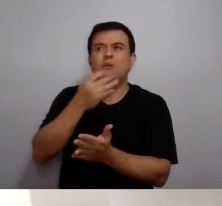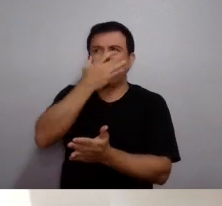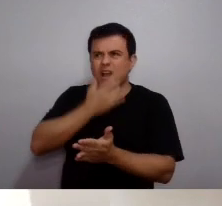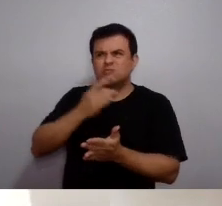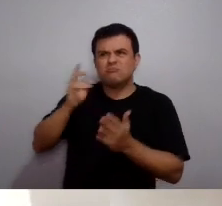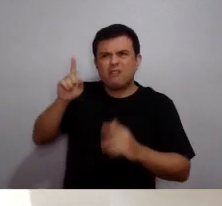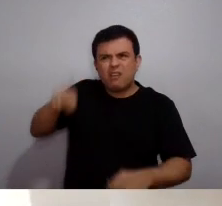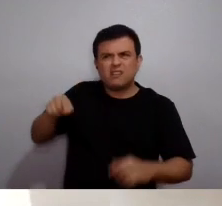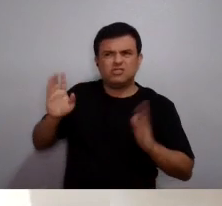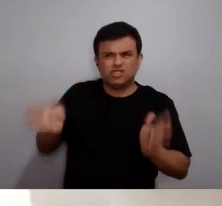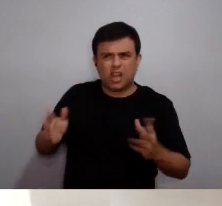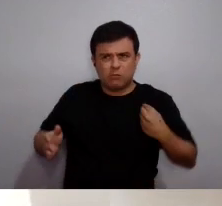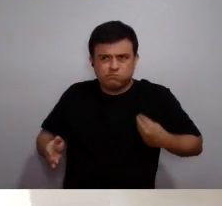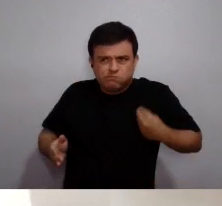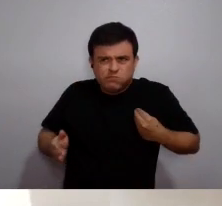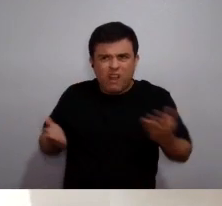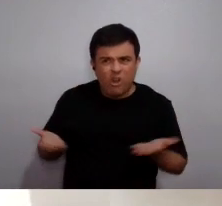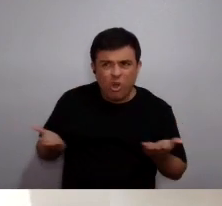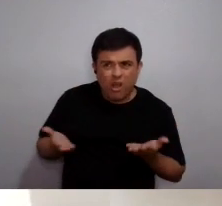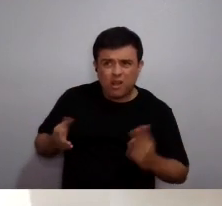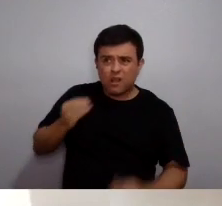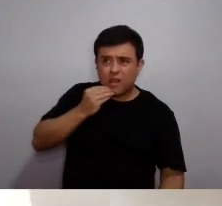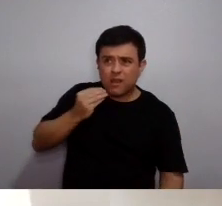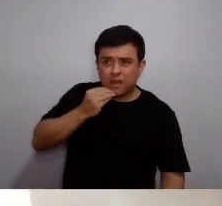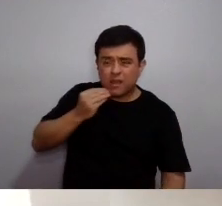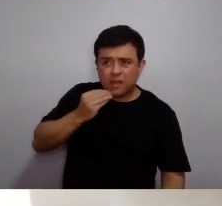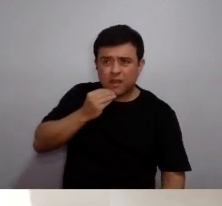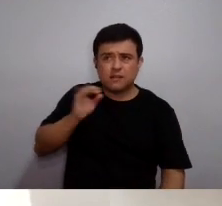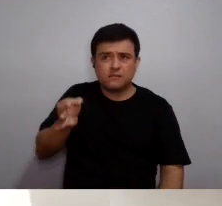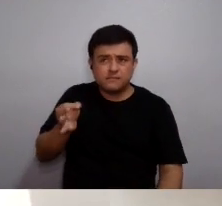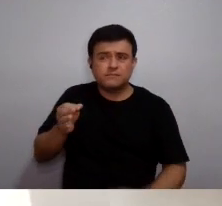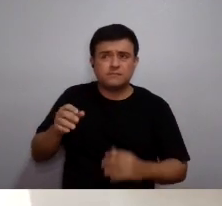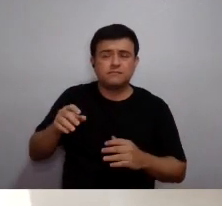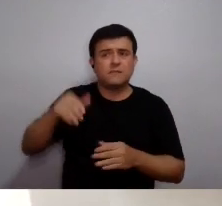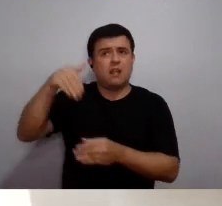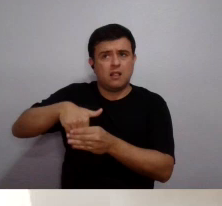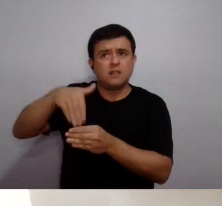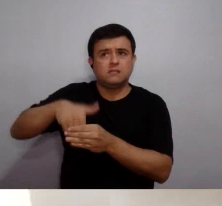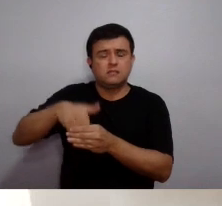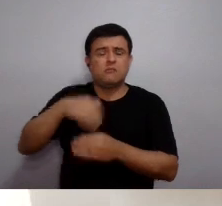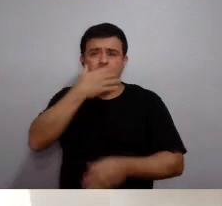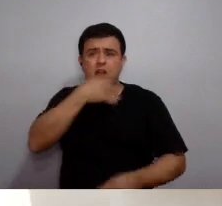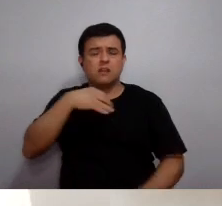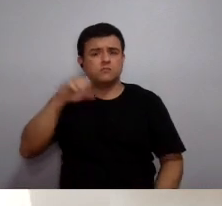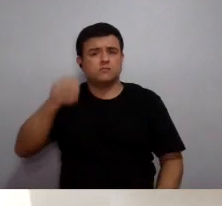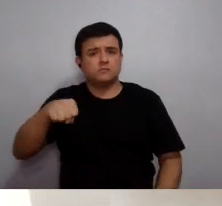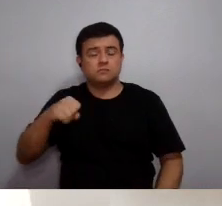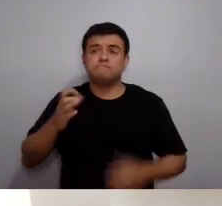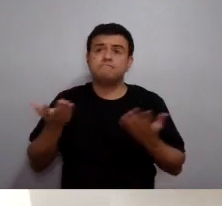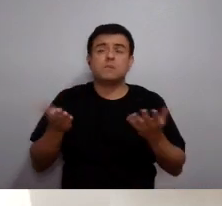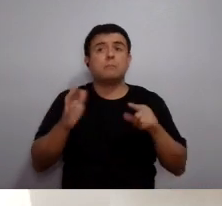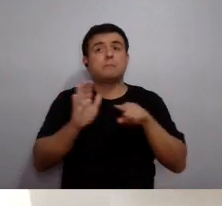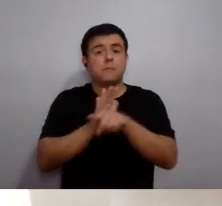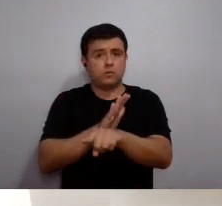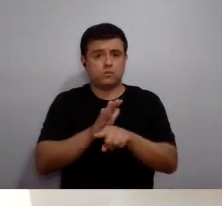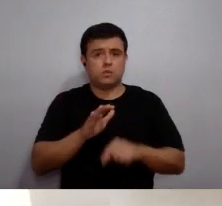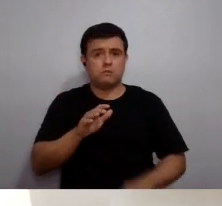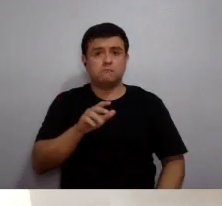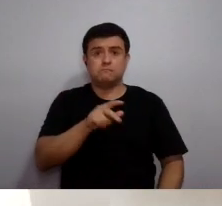deveríamos ter tido a... Não me lembro quais eram as datas, mas já estaria acontecendo por aí a própria eleição.